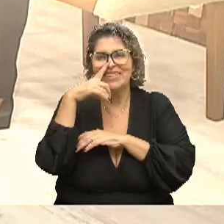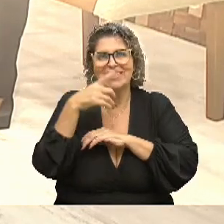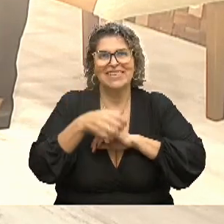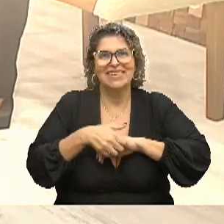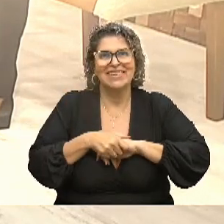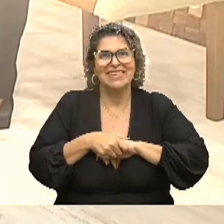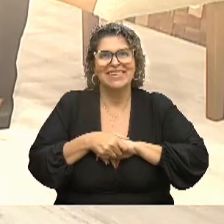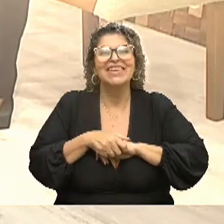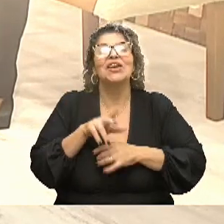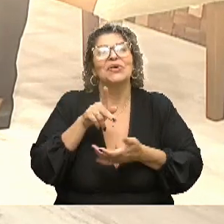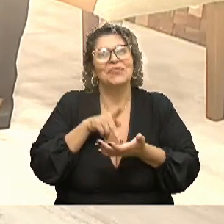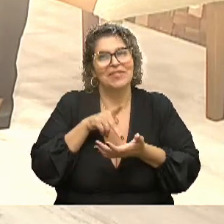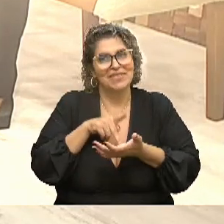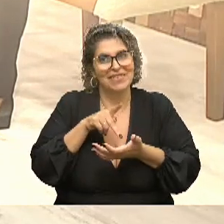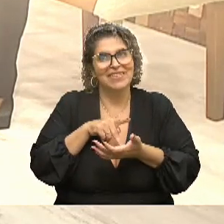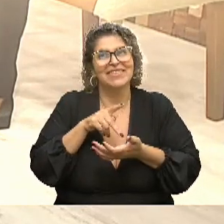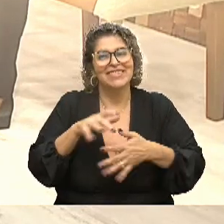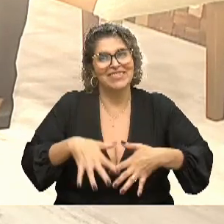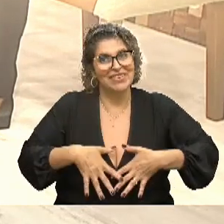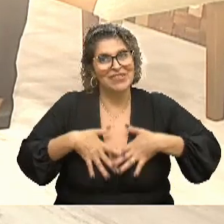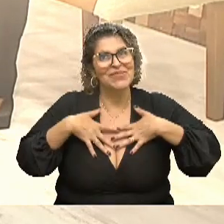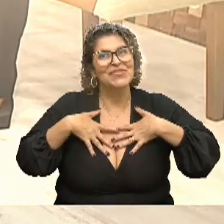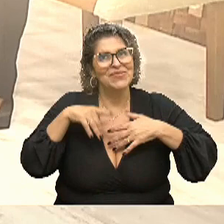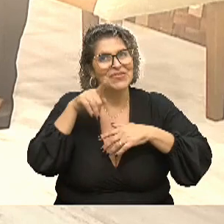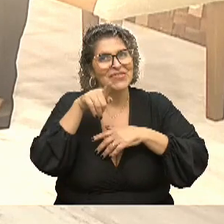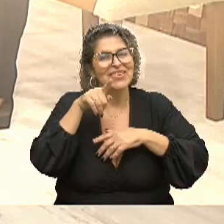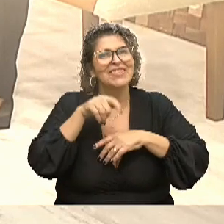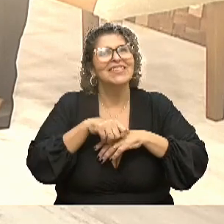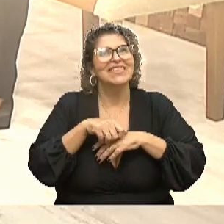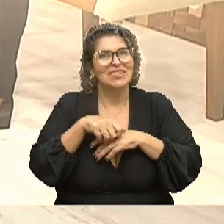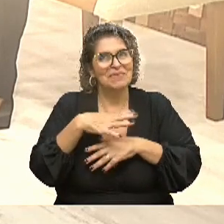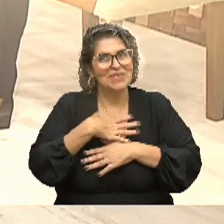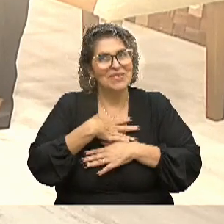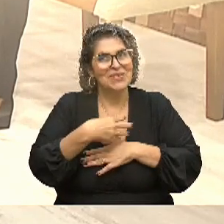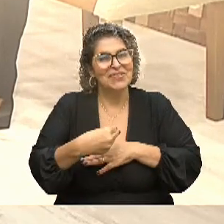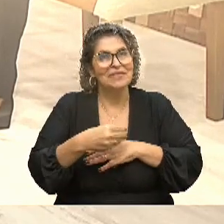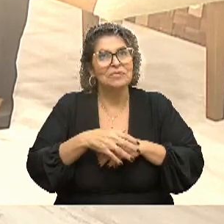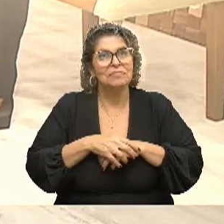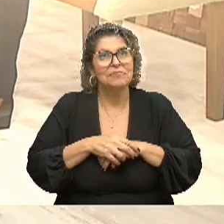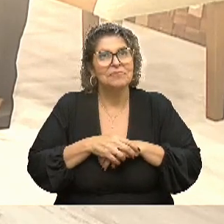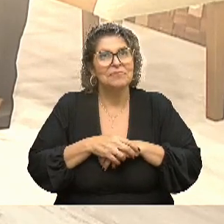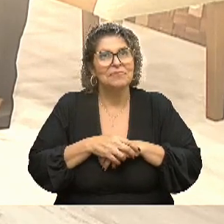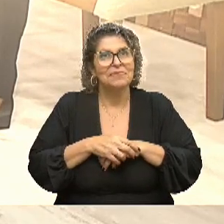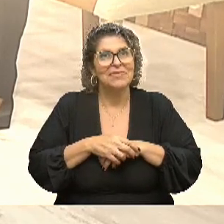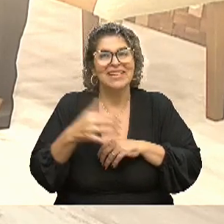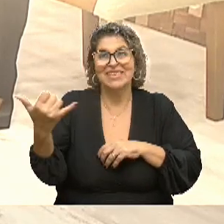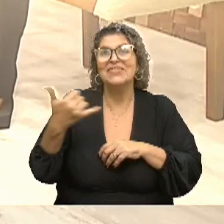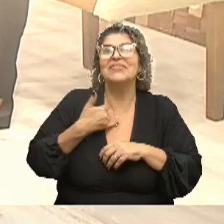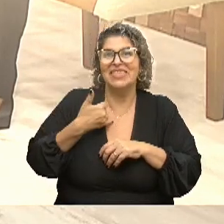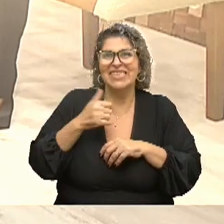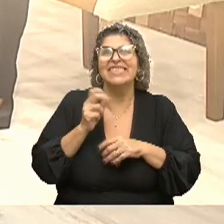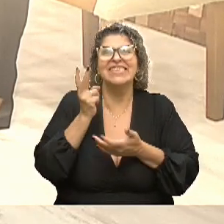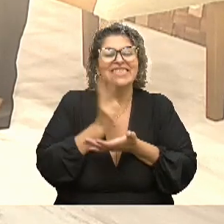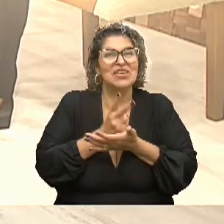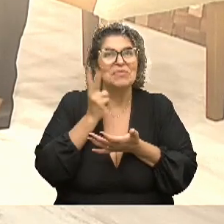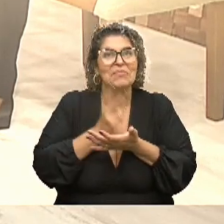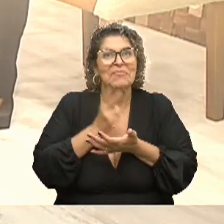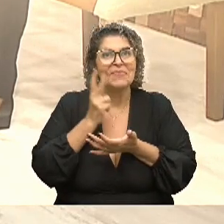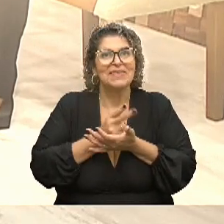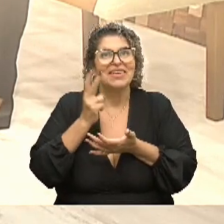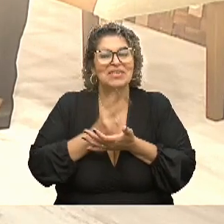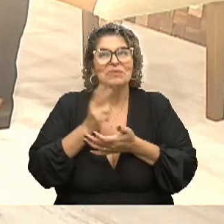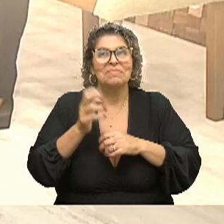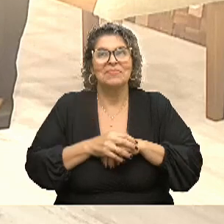Eu tenho certeza que tu também é o orgulho dela, não tenho dúvida disso. Ela sempre me diz isso. É? Que bom.